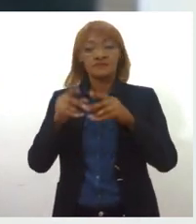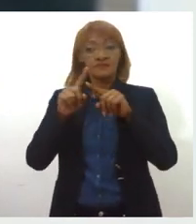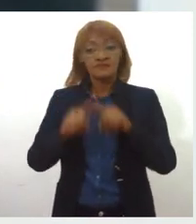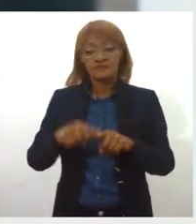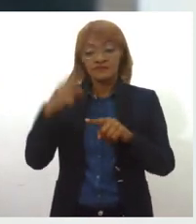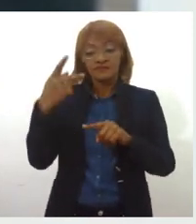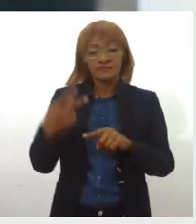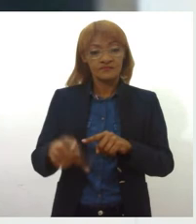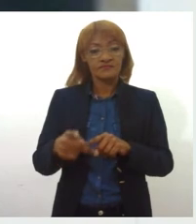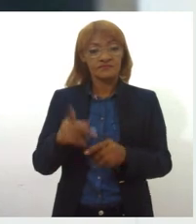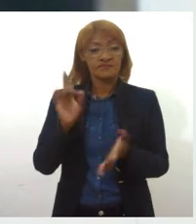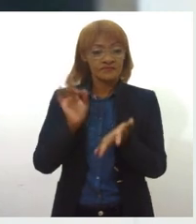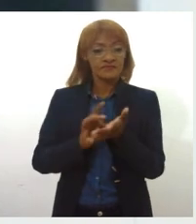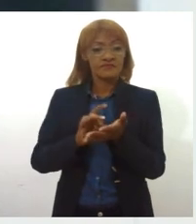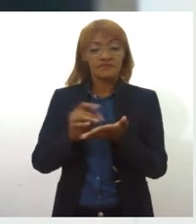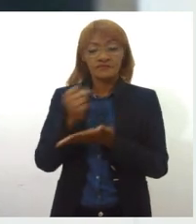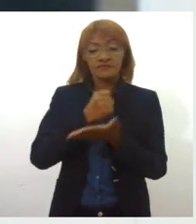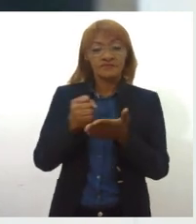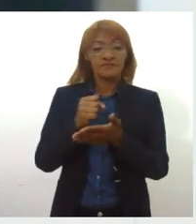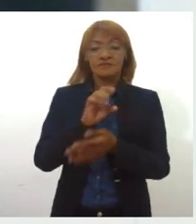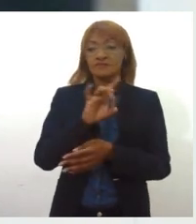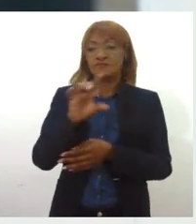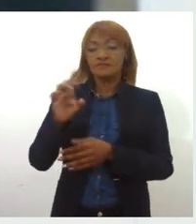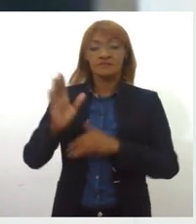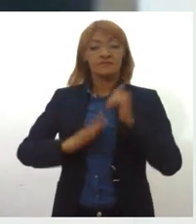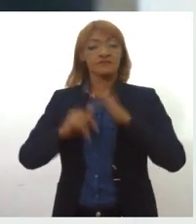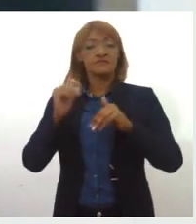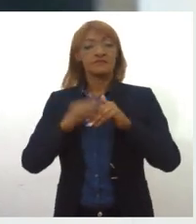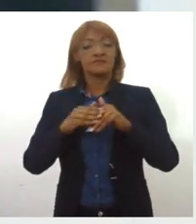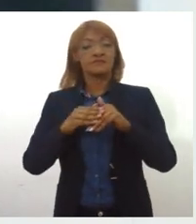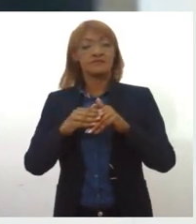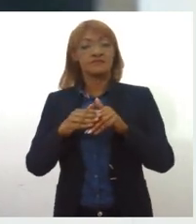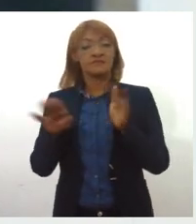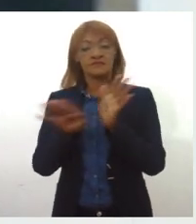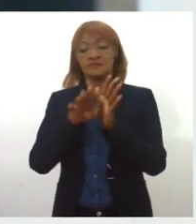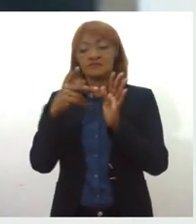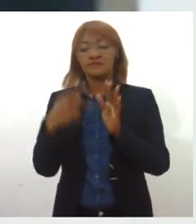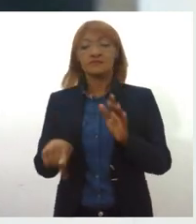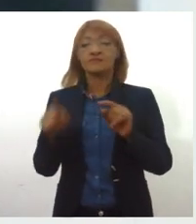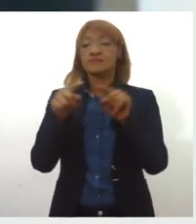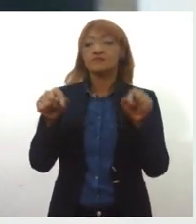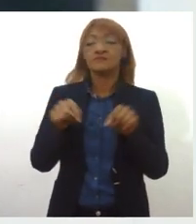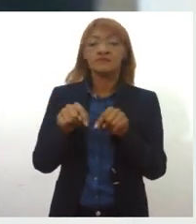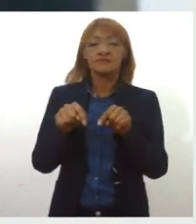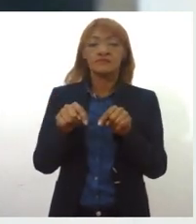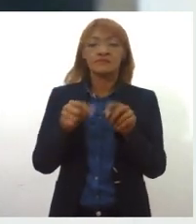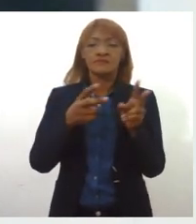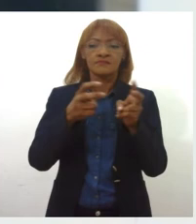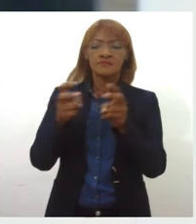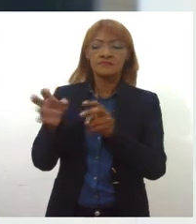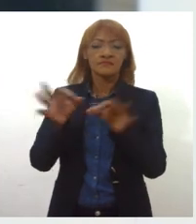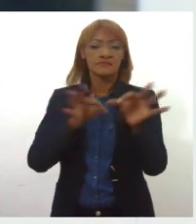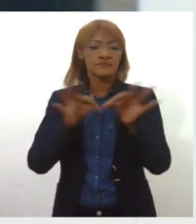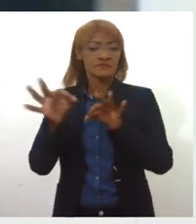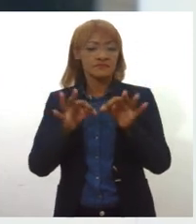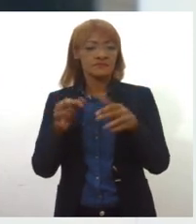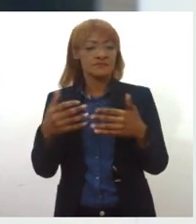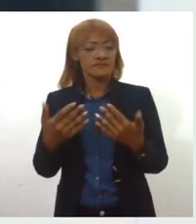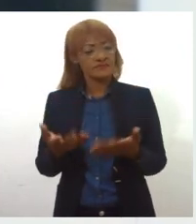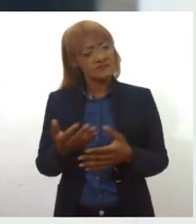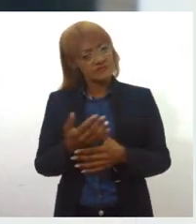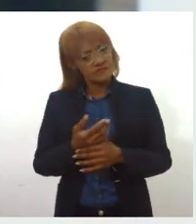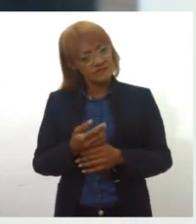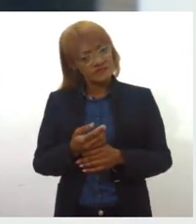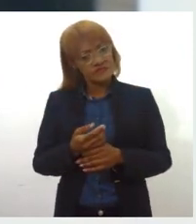para que esses atletas, futuramente, já cheguem nas suas seleções principais, preparados com o know-how de